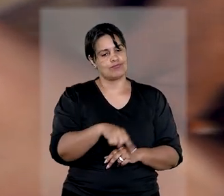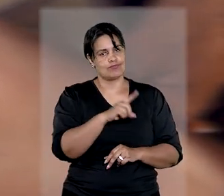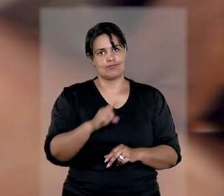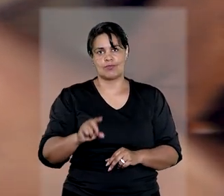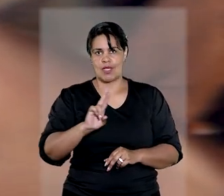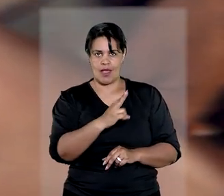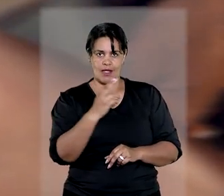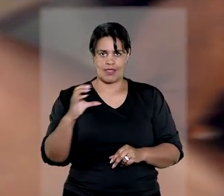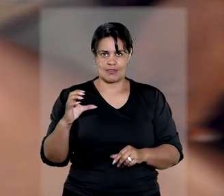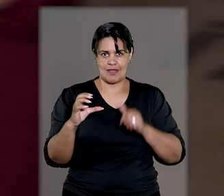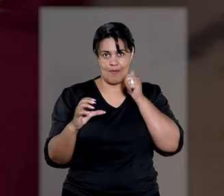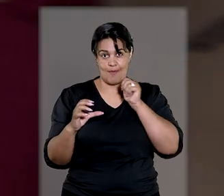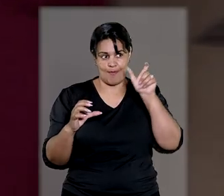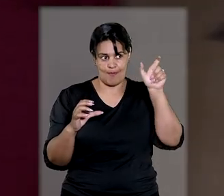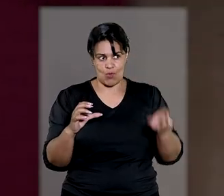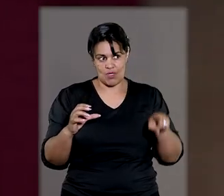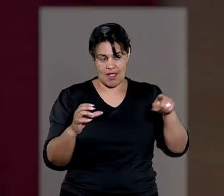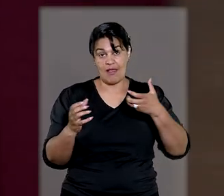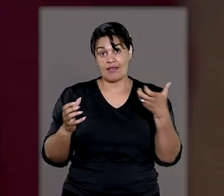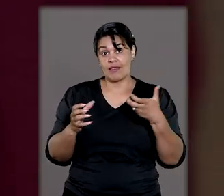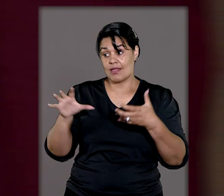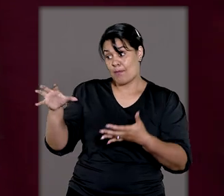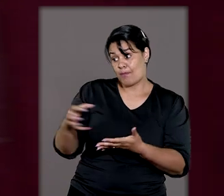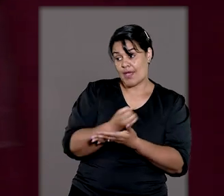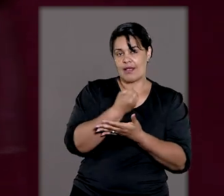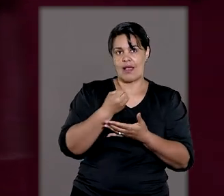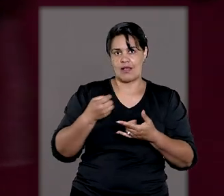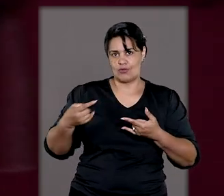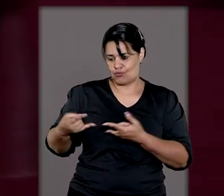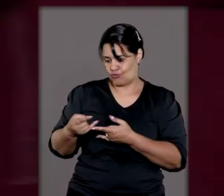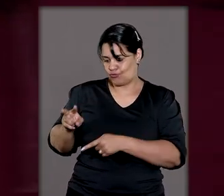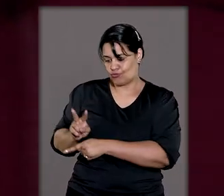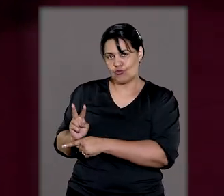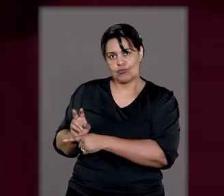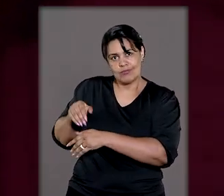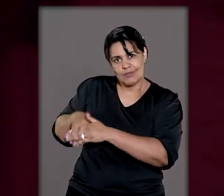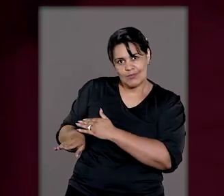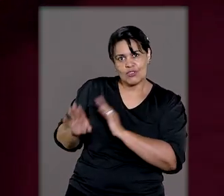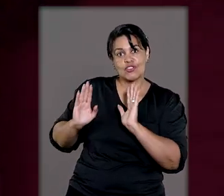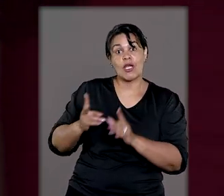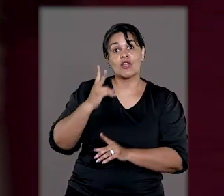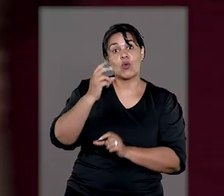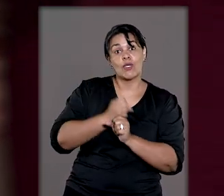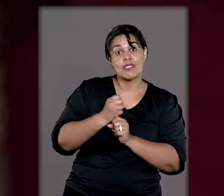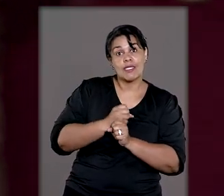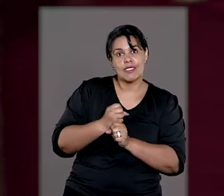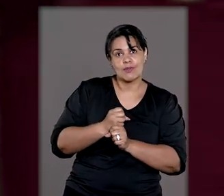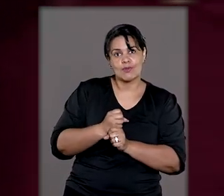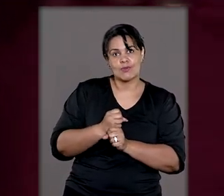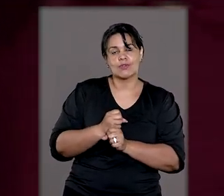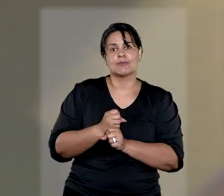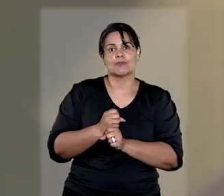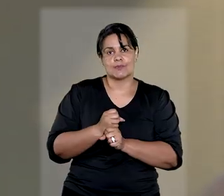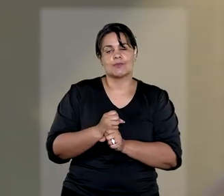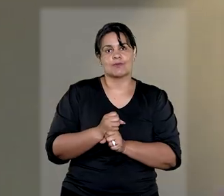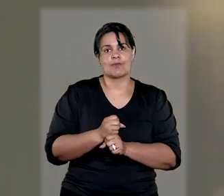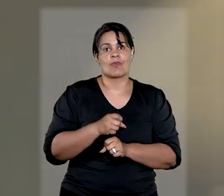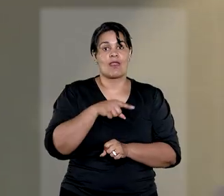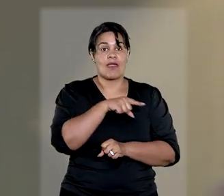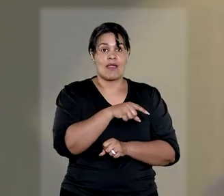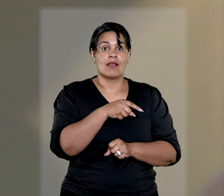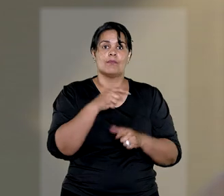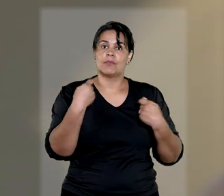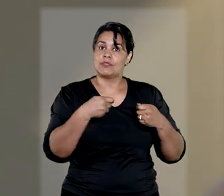bescorpos a uma mulher que pretendia reaver o passaporte apreendido há dois anos como medida coercitiva atípica